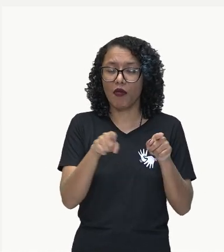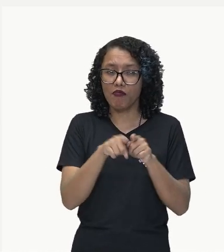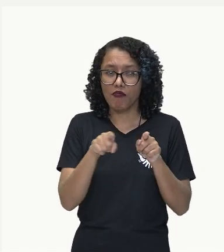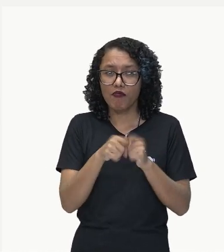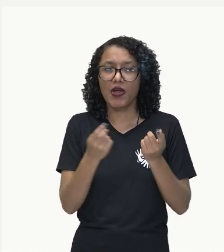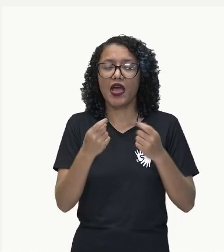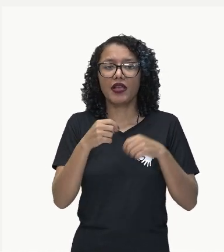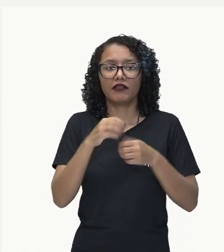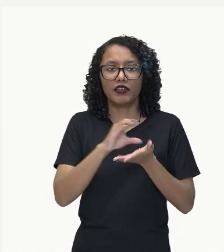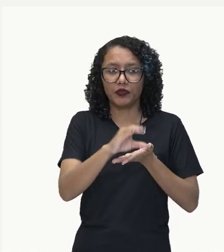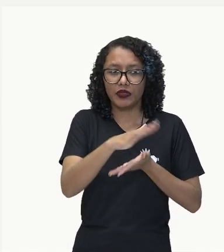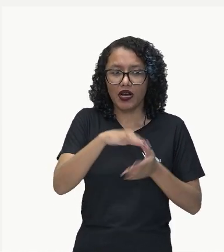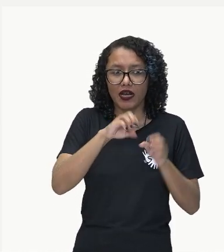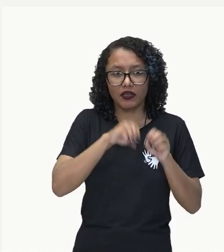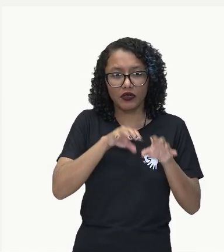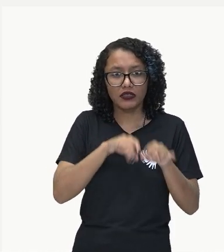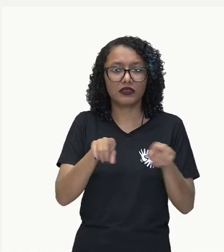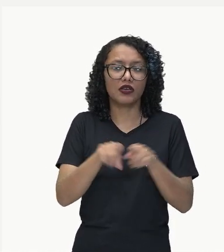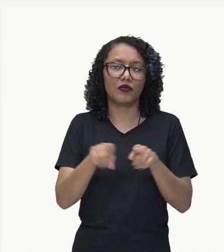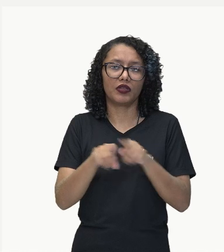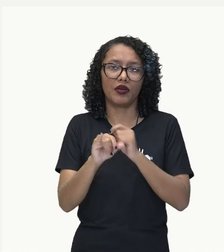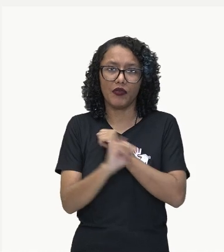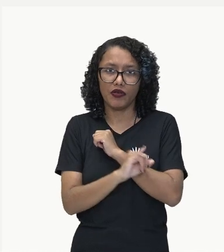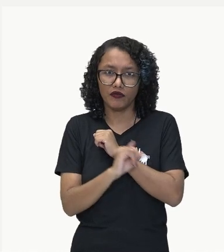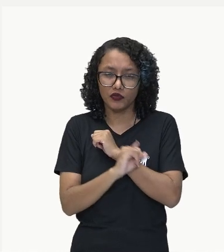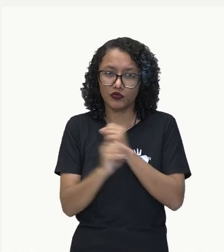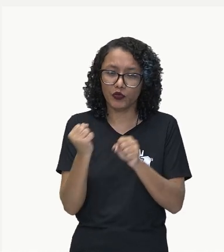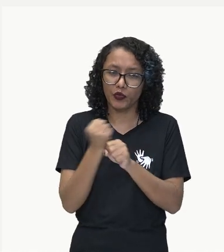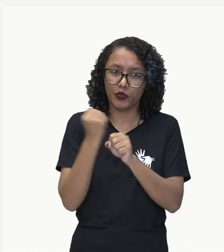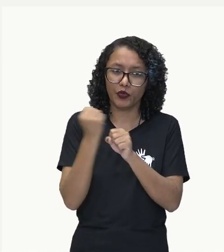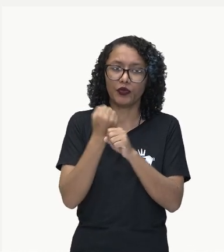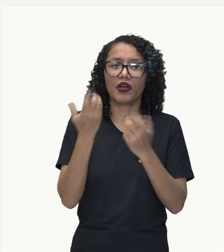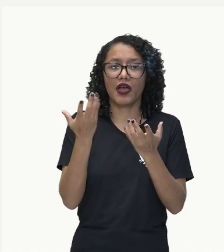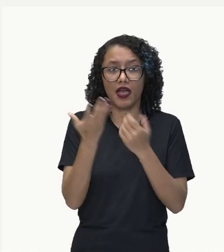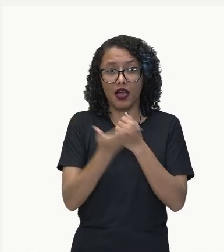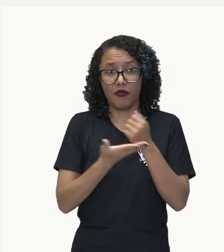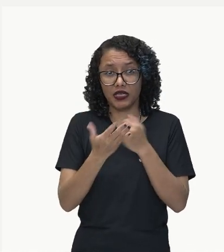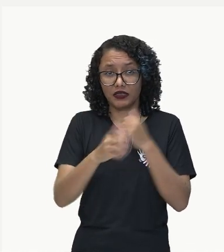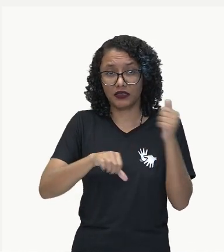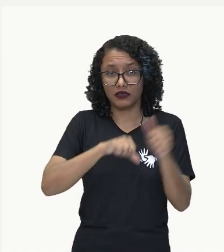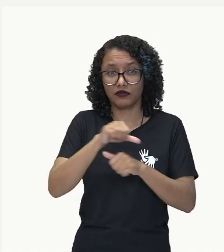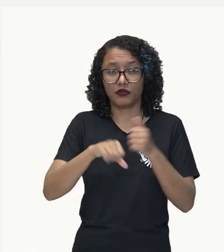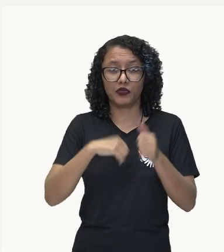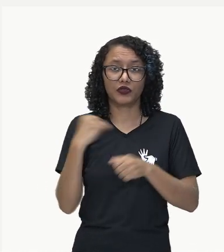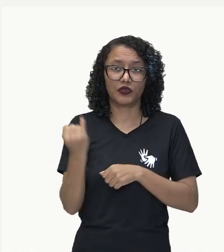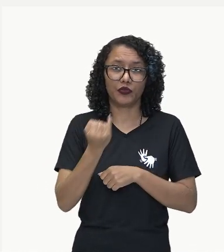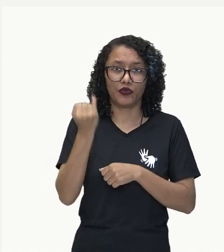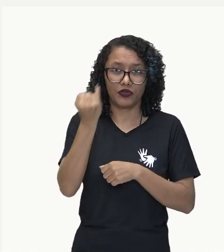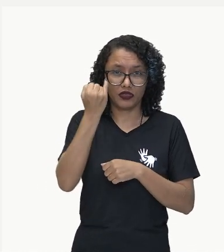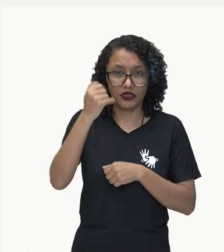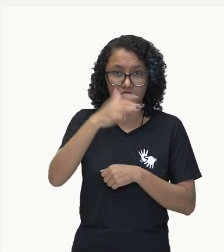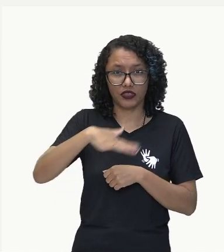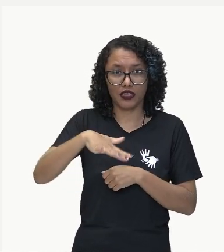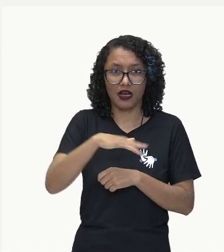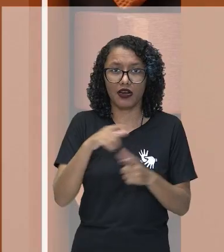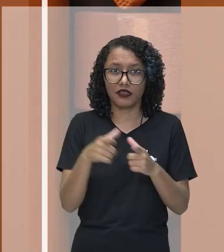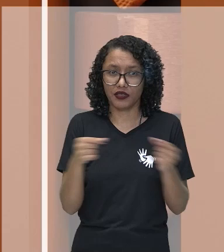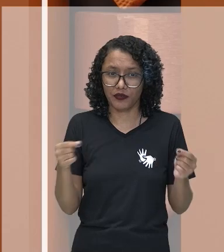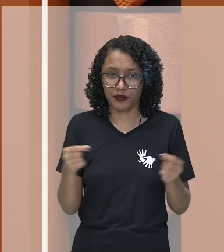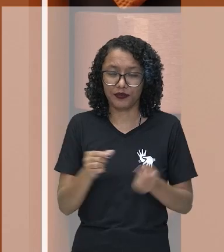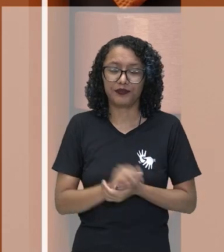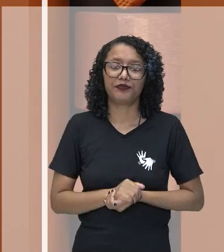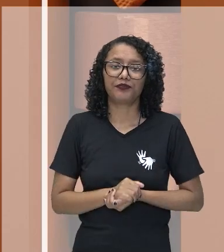infraestruturas. Vão ser a base das transformações sociais significativas no Japão.